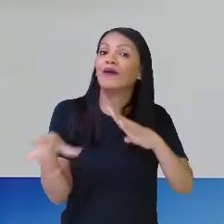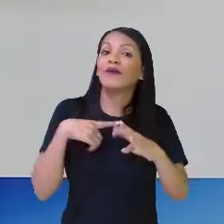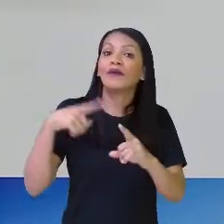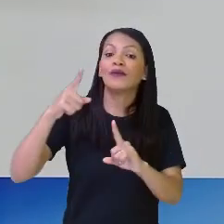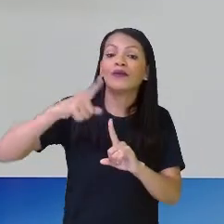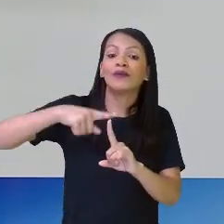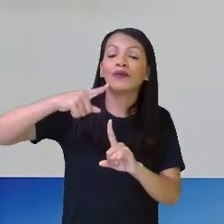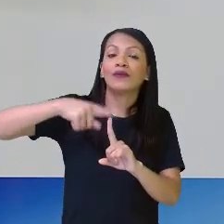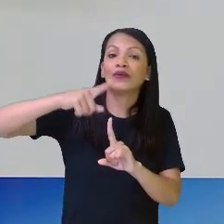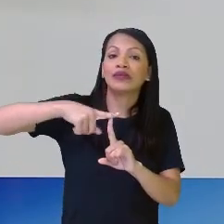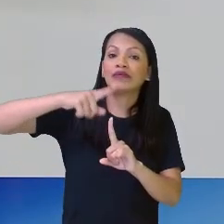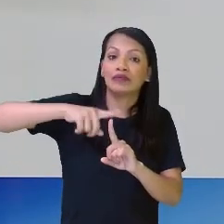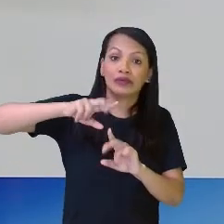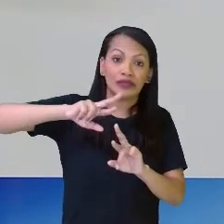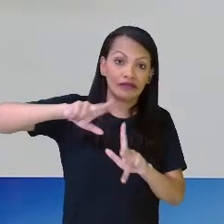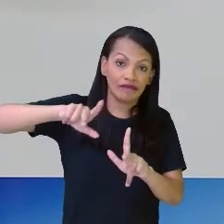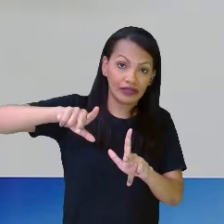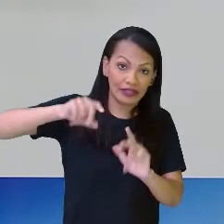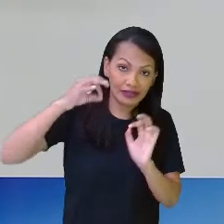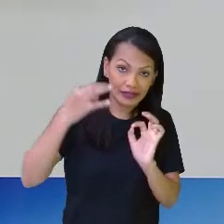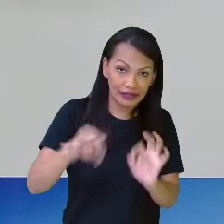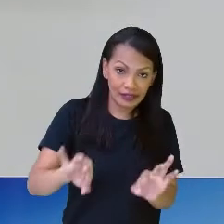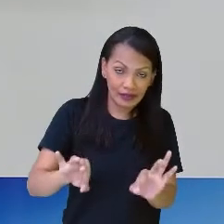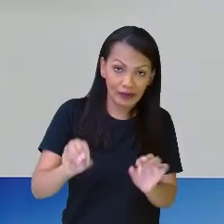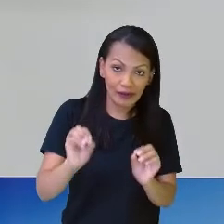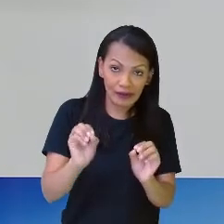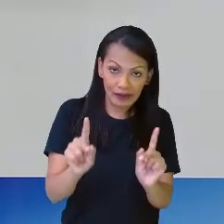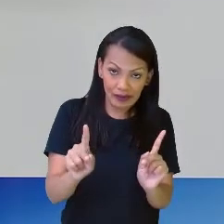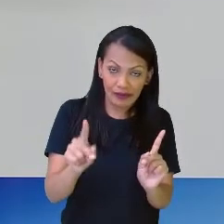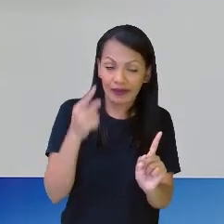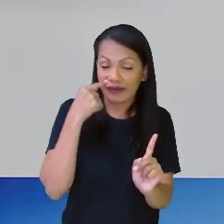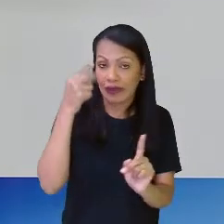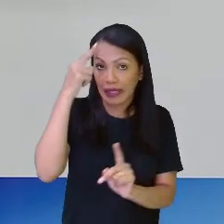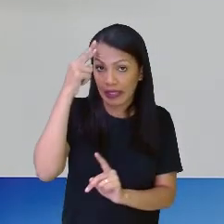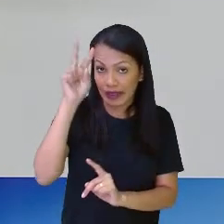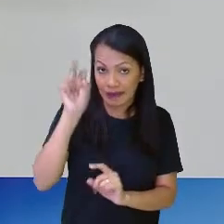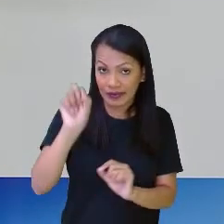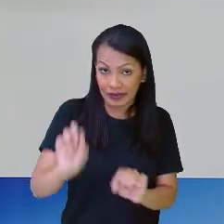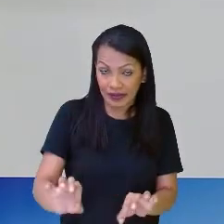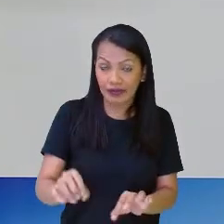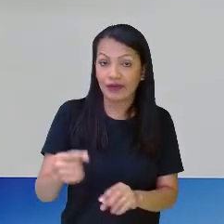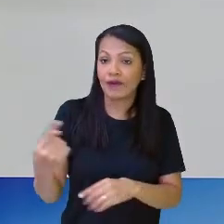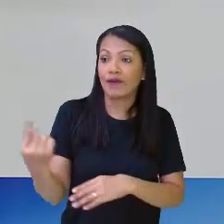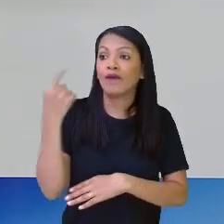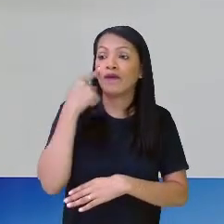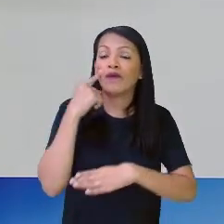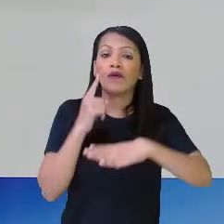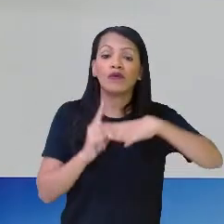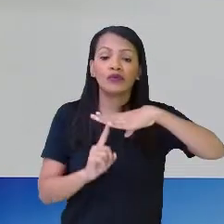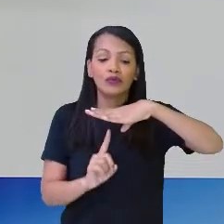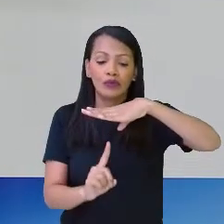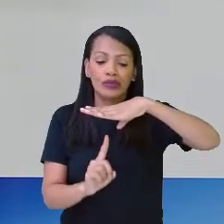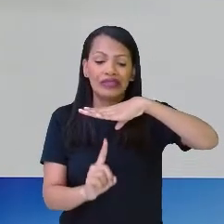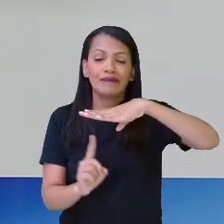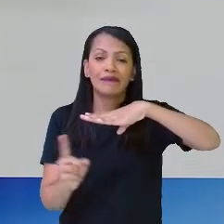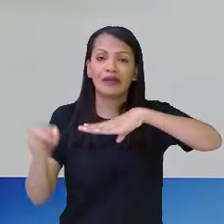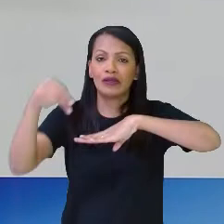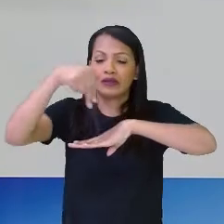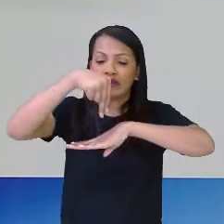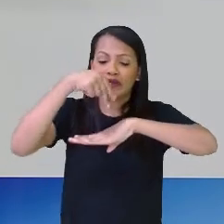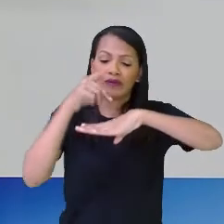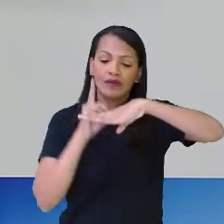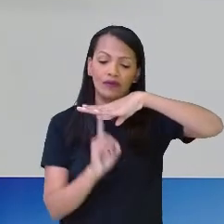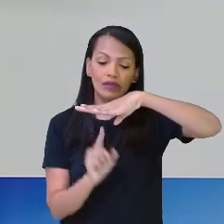fração aqui diferente. Tá bom assim? Mas não esquece disso, tá? O número de baixo da fração, do número